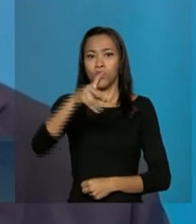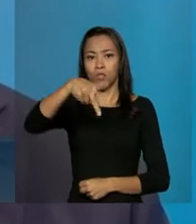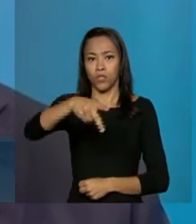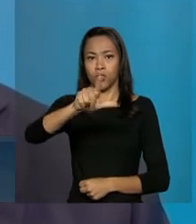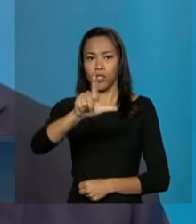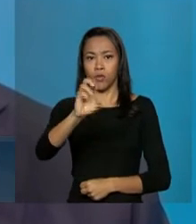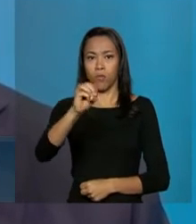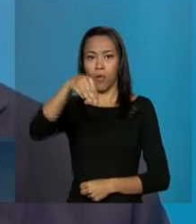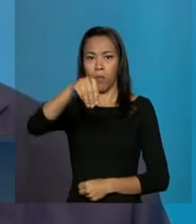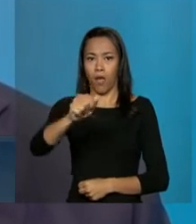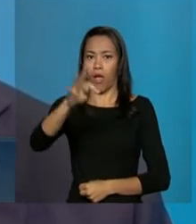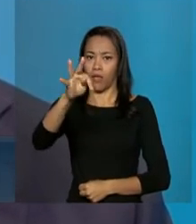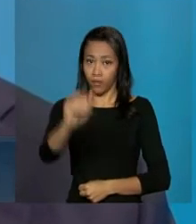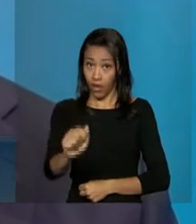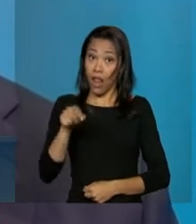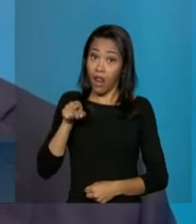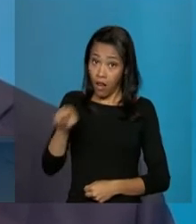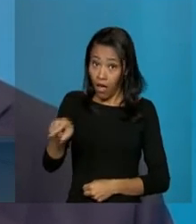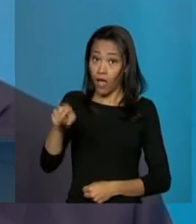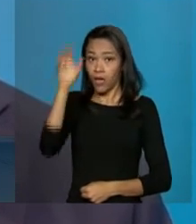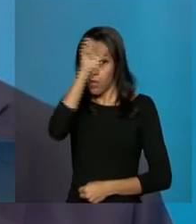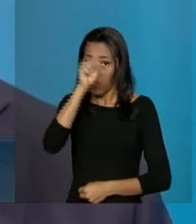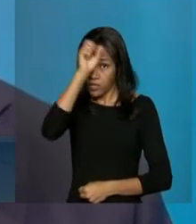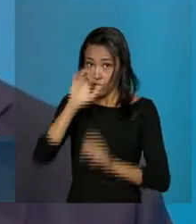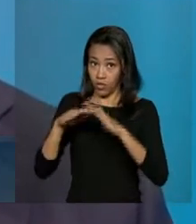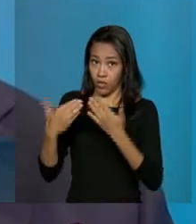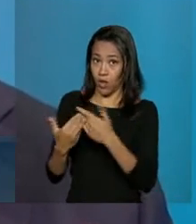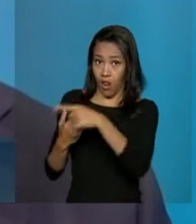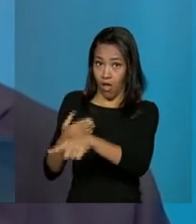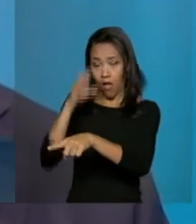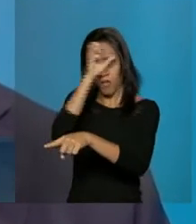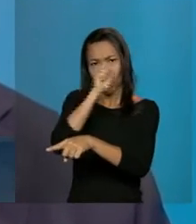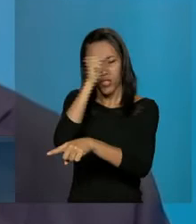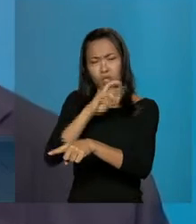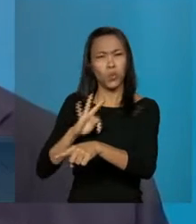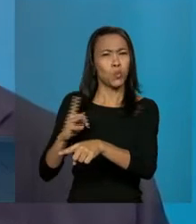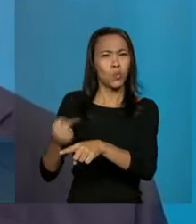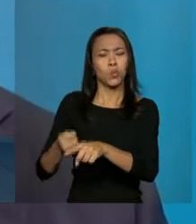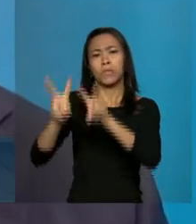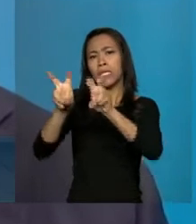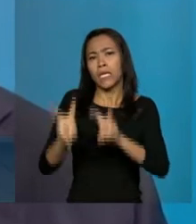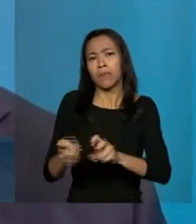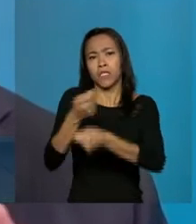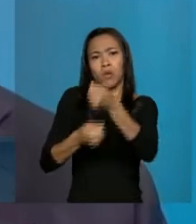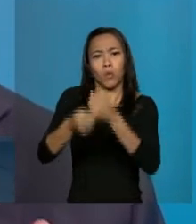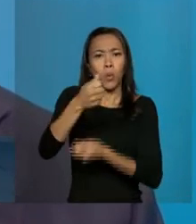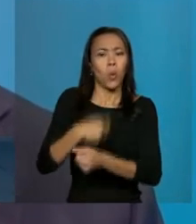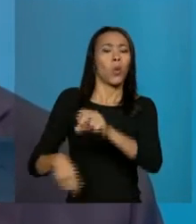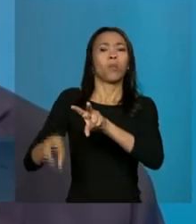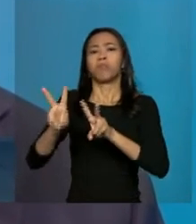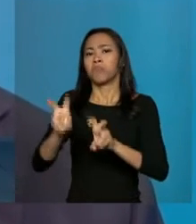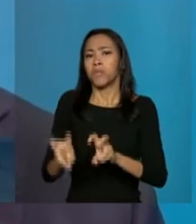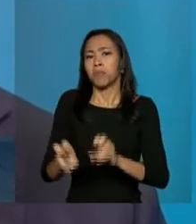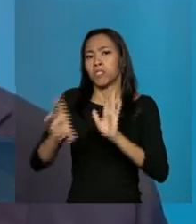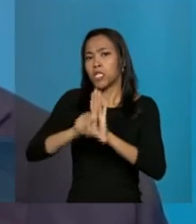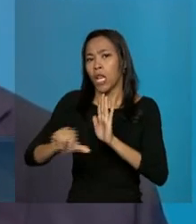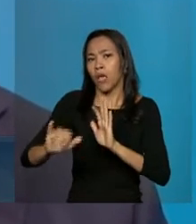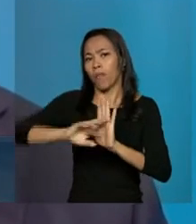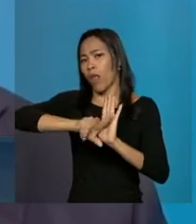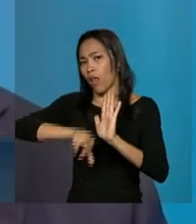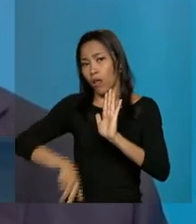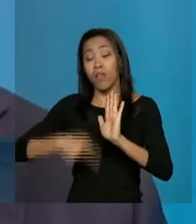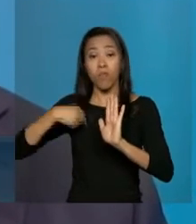lá, por exemplo, que eu adquiri toda a base econômica e jurídica que foram muito importantes na minha carreira.